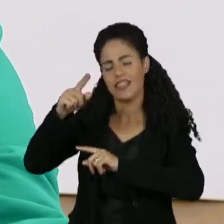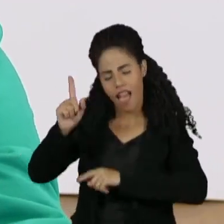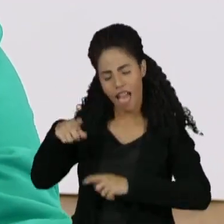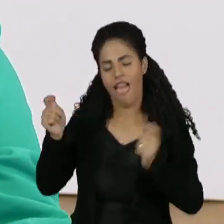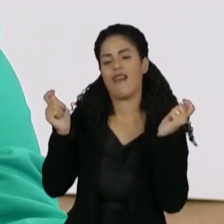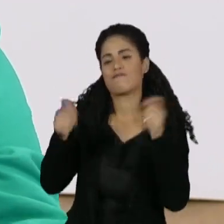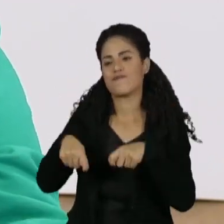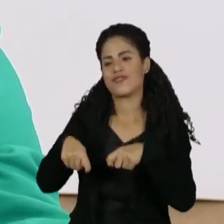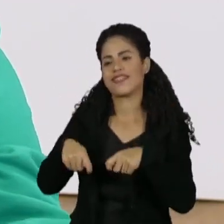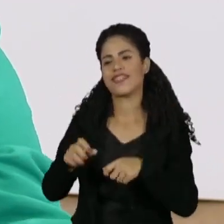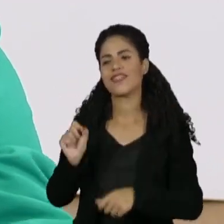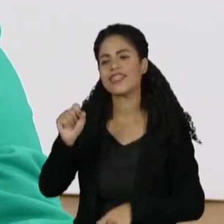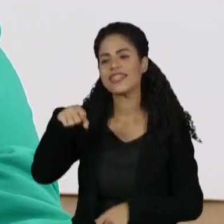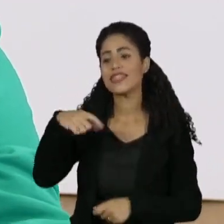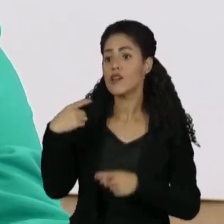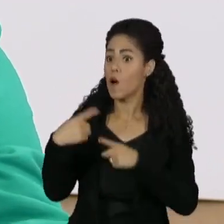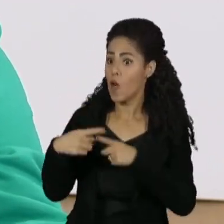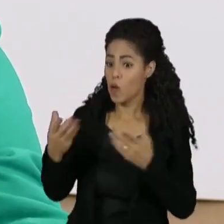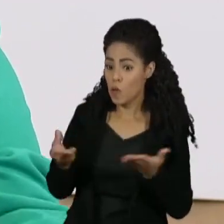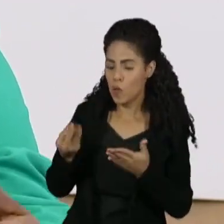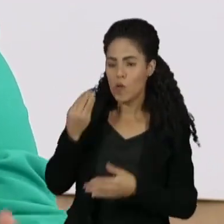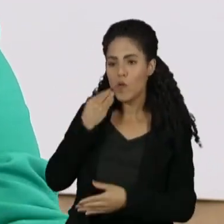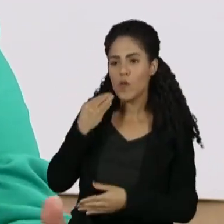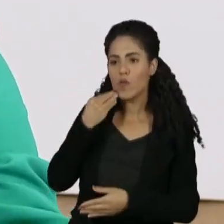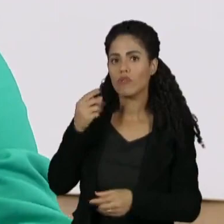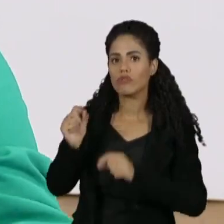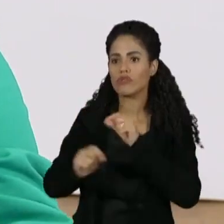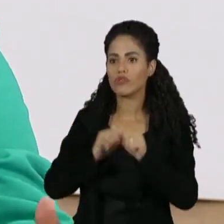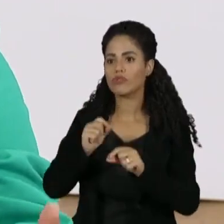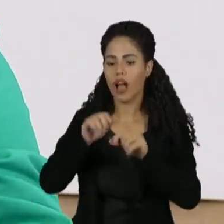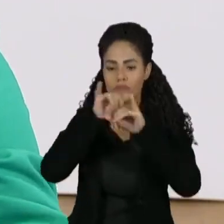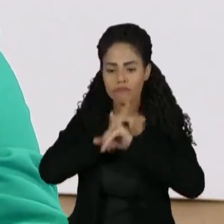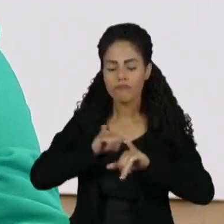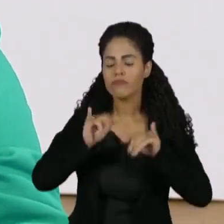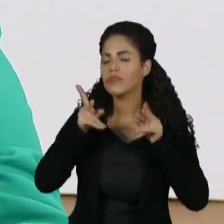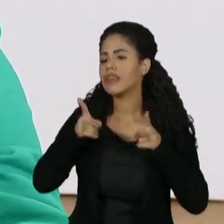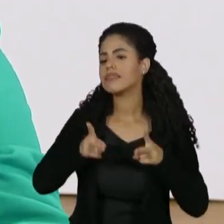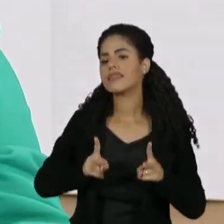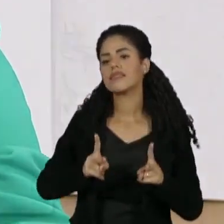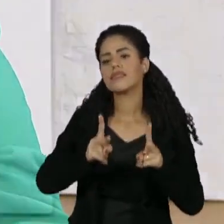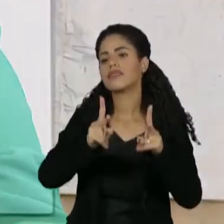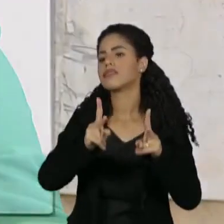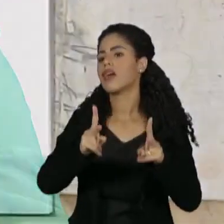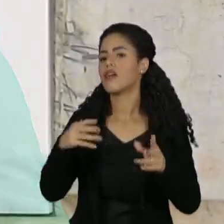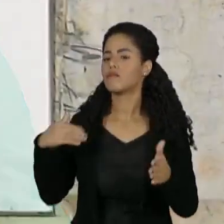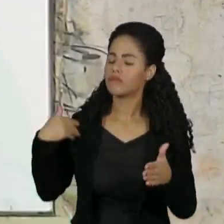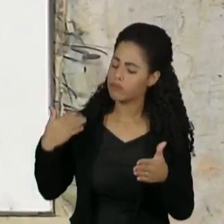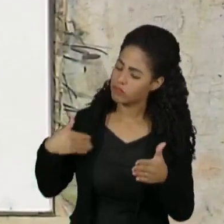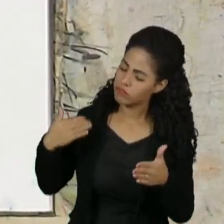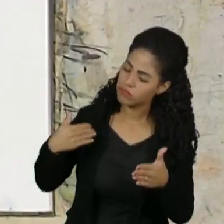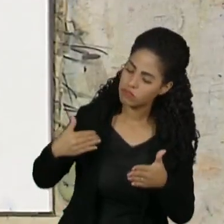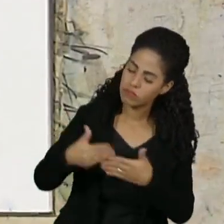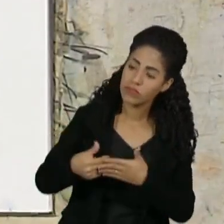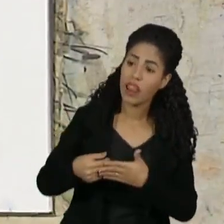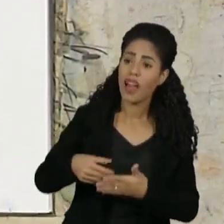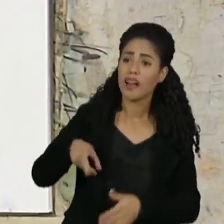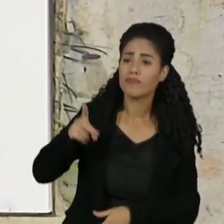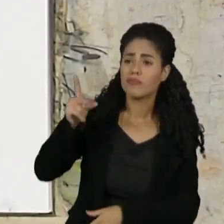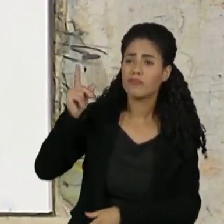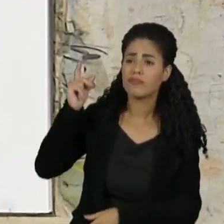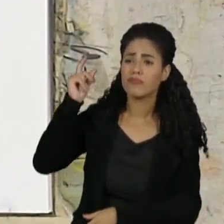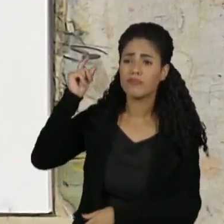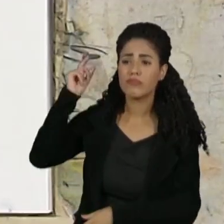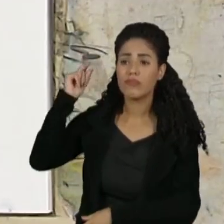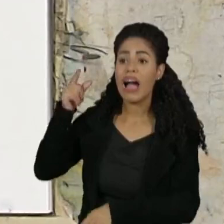O que eu procuro fazer hoje é o mesmo discurso que eu sempre tive, desde antes